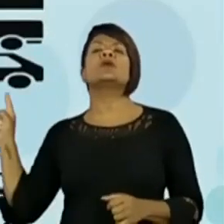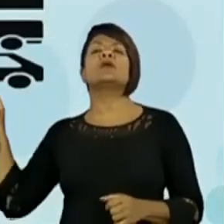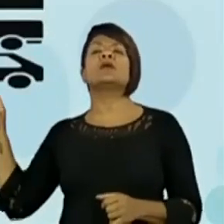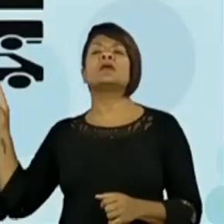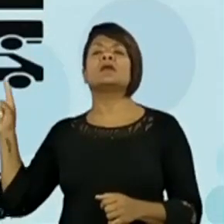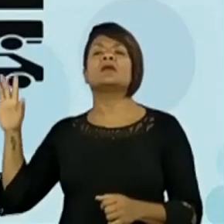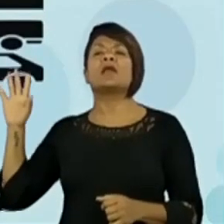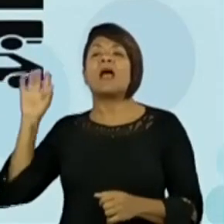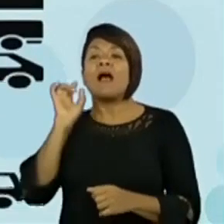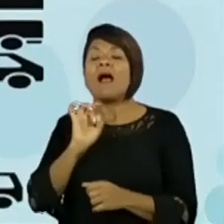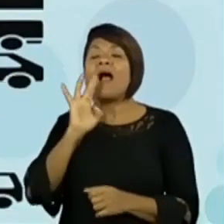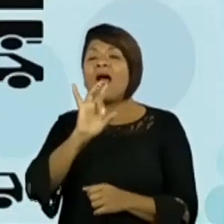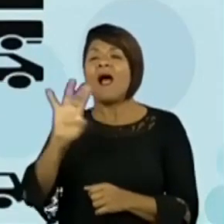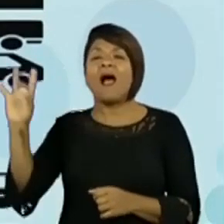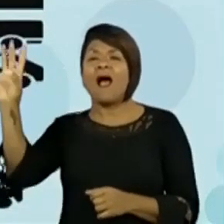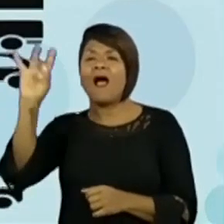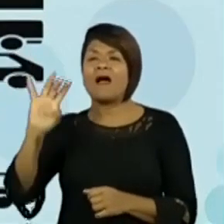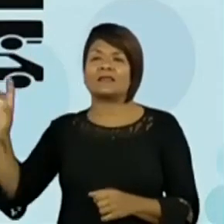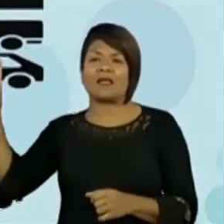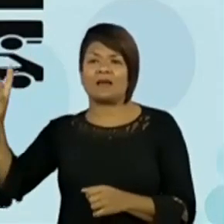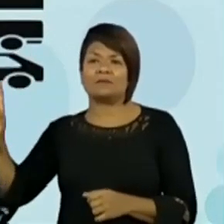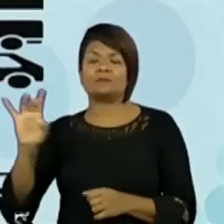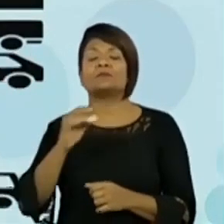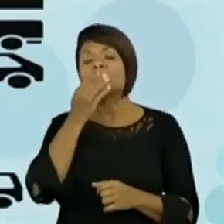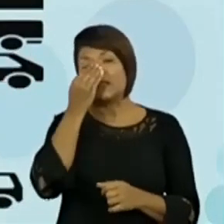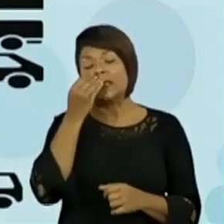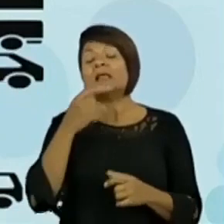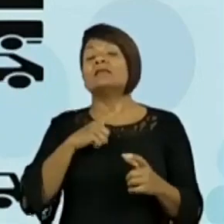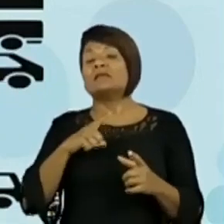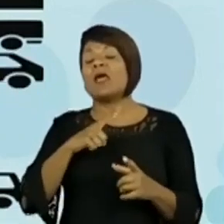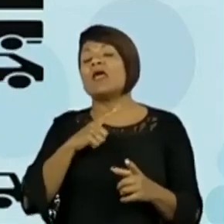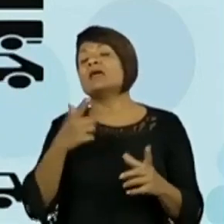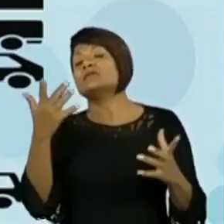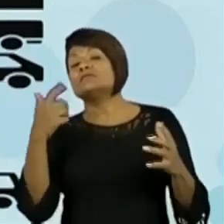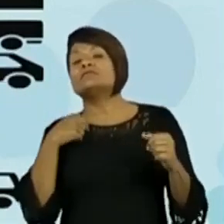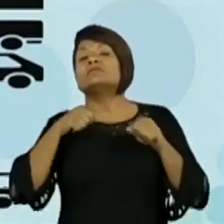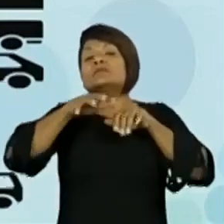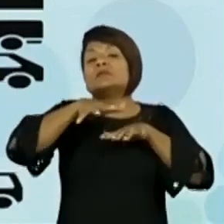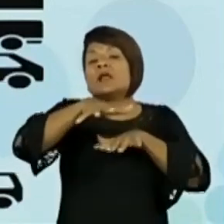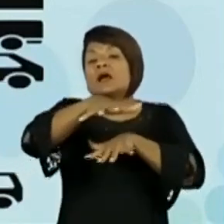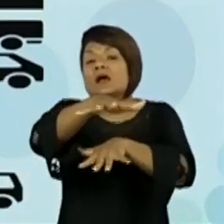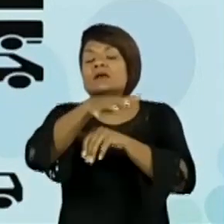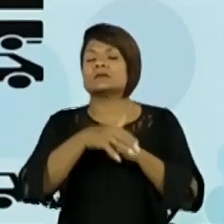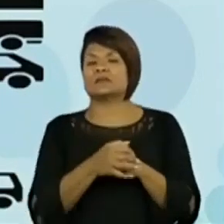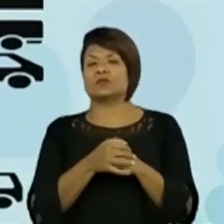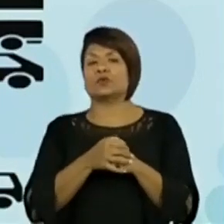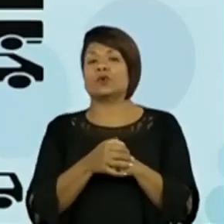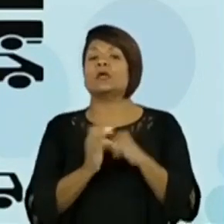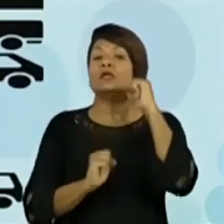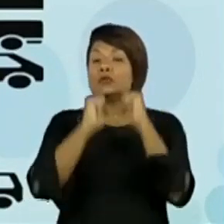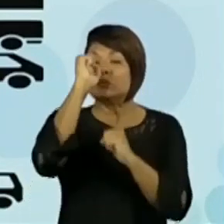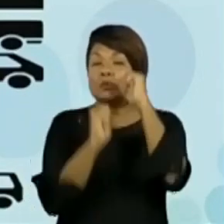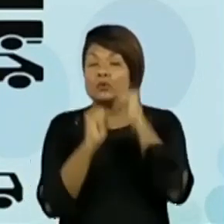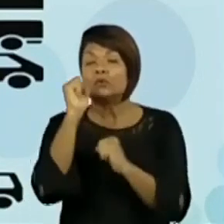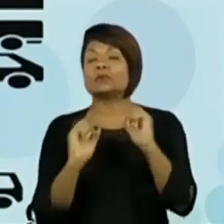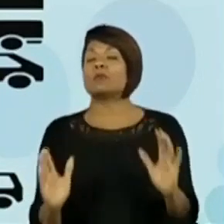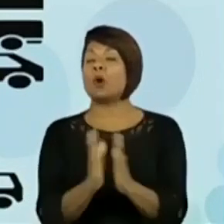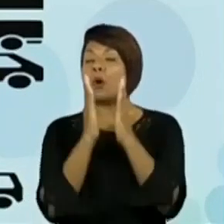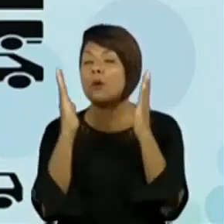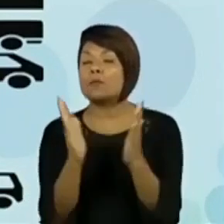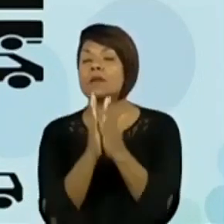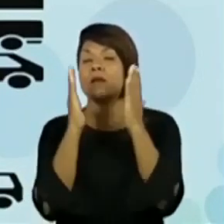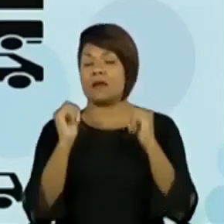para além de poluição, ela nos traz? Olha só. Trânsito, indústria, pobreza, poluição,